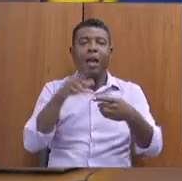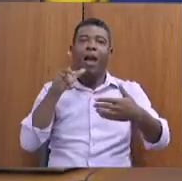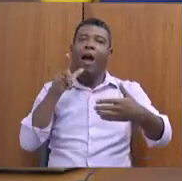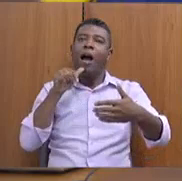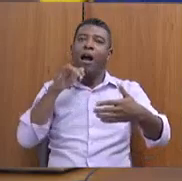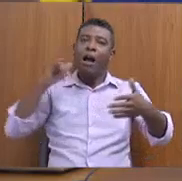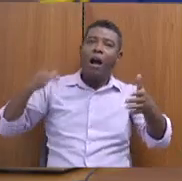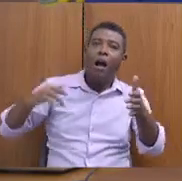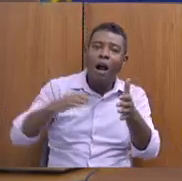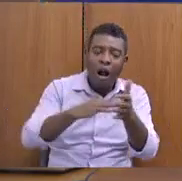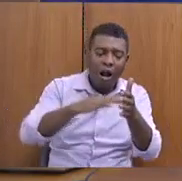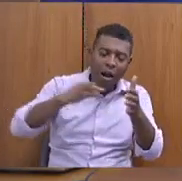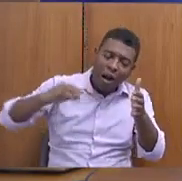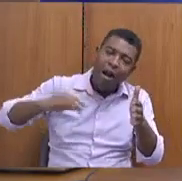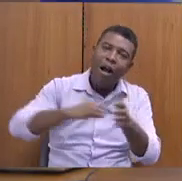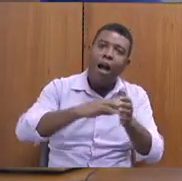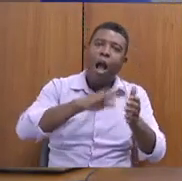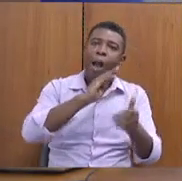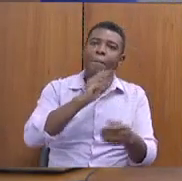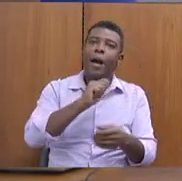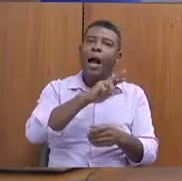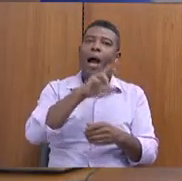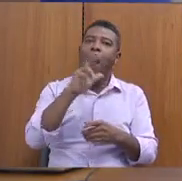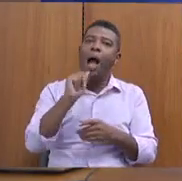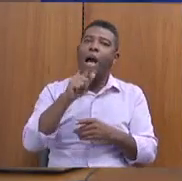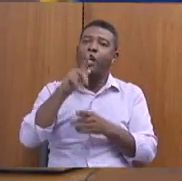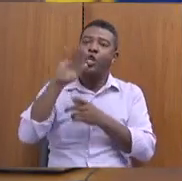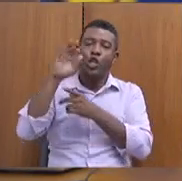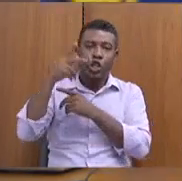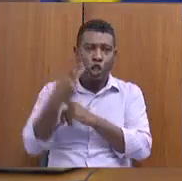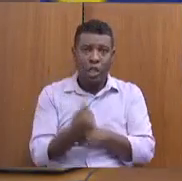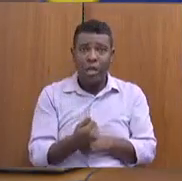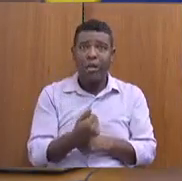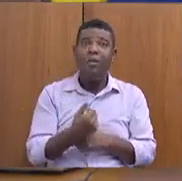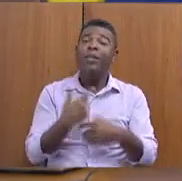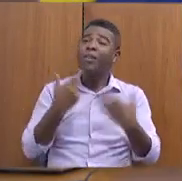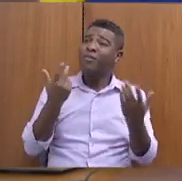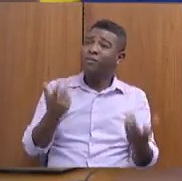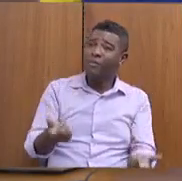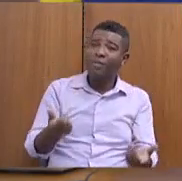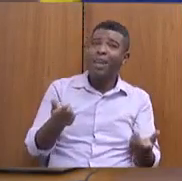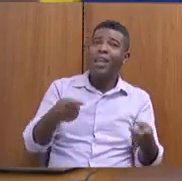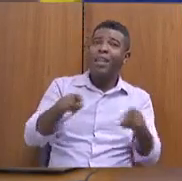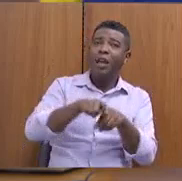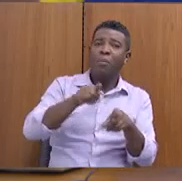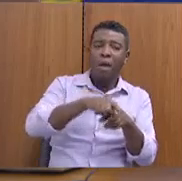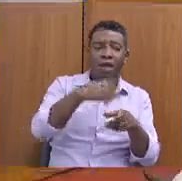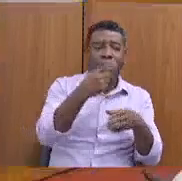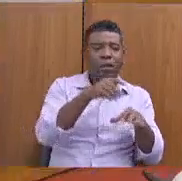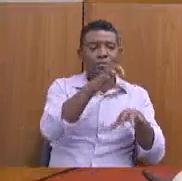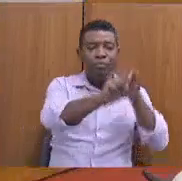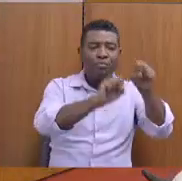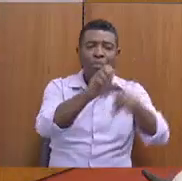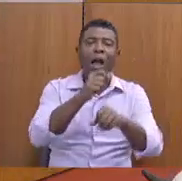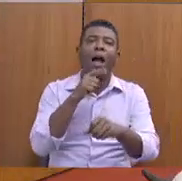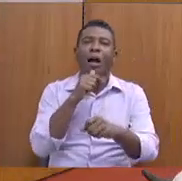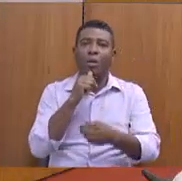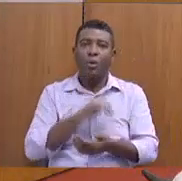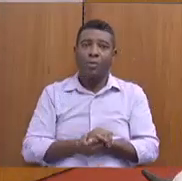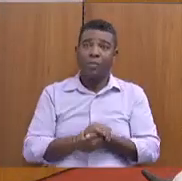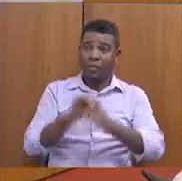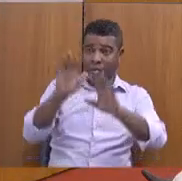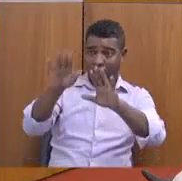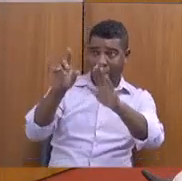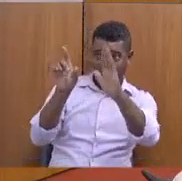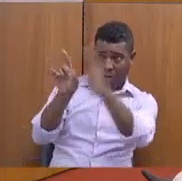programas como o Água para Todos. Então, eu pergunto para a senhora. Hoje, nós temos um orçamento lá no IDENE de 25 milhões de